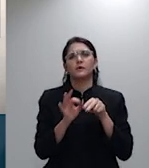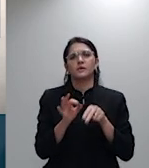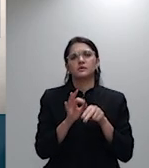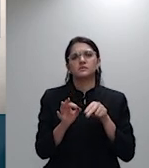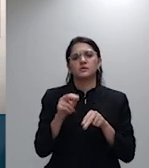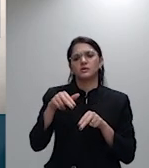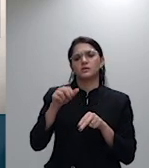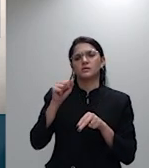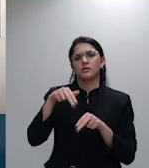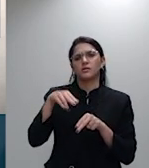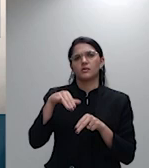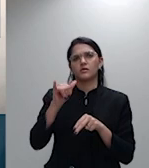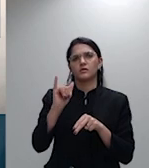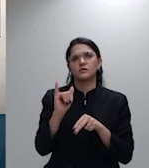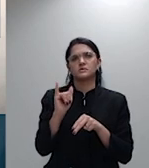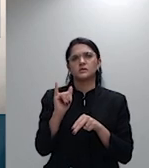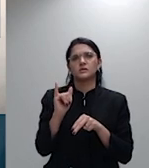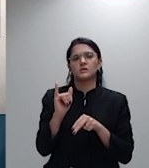muito